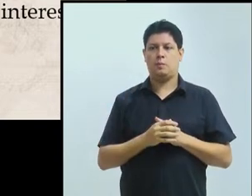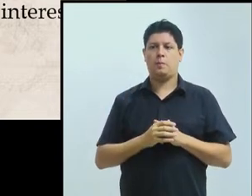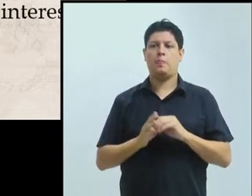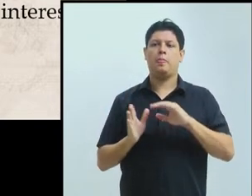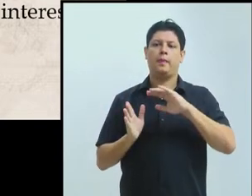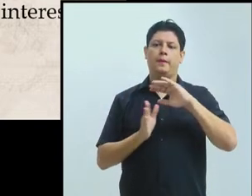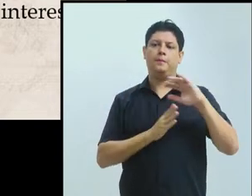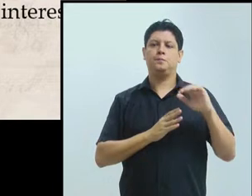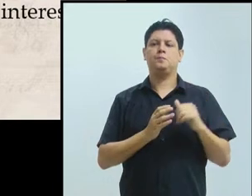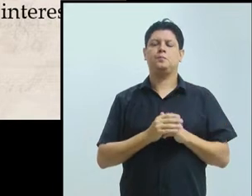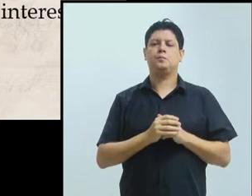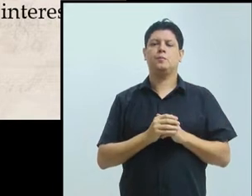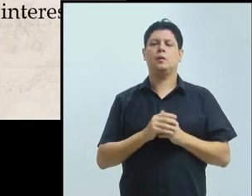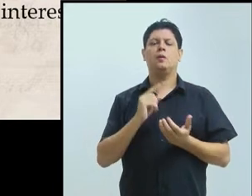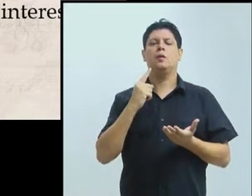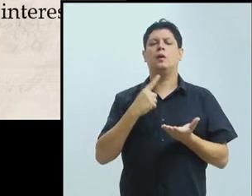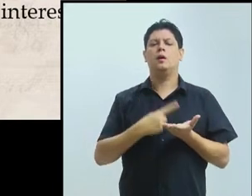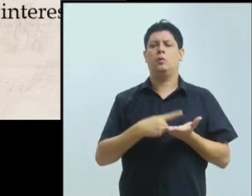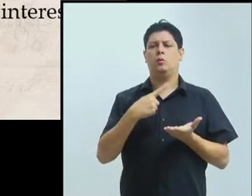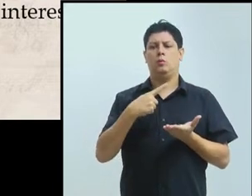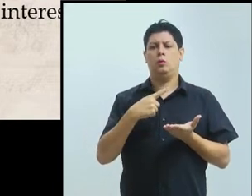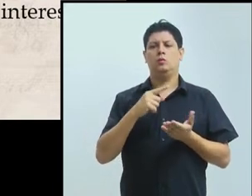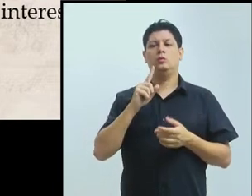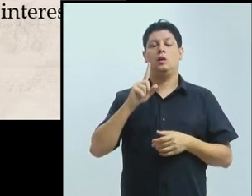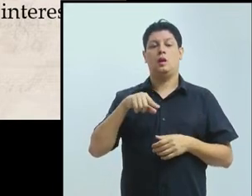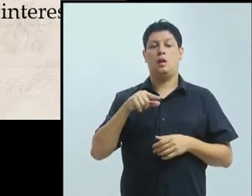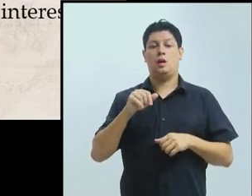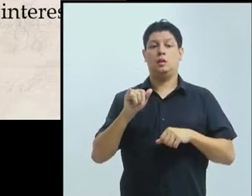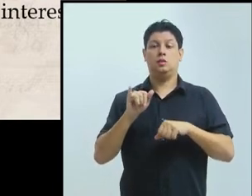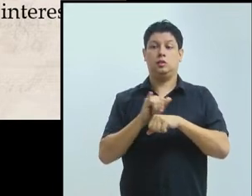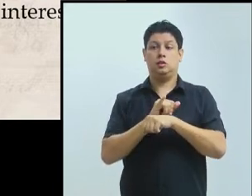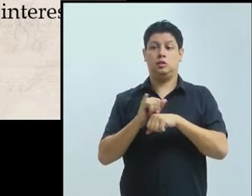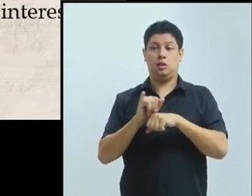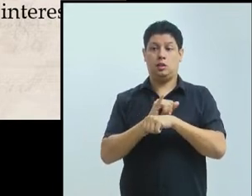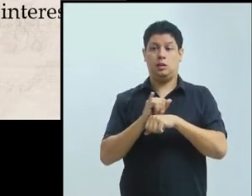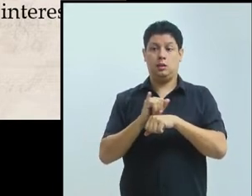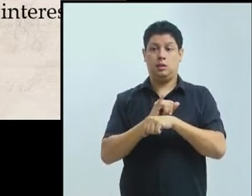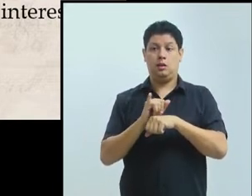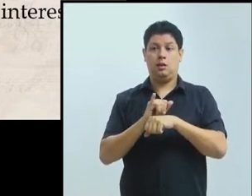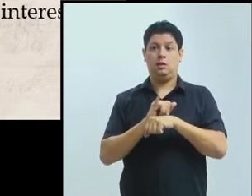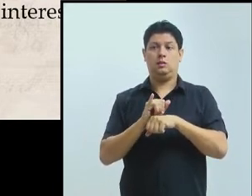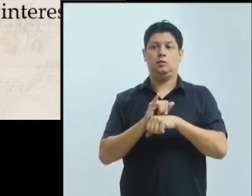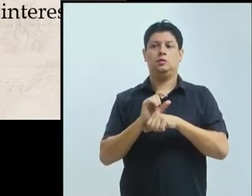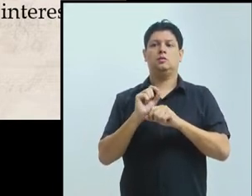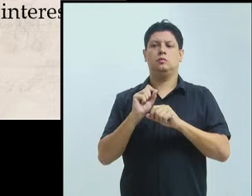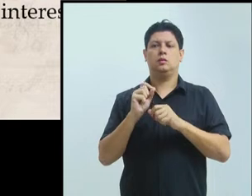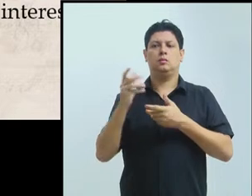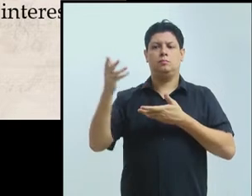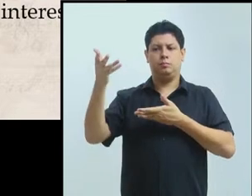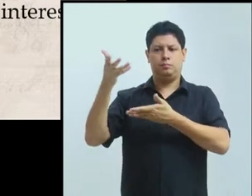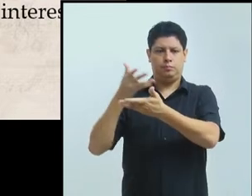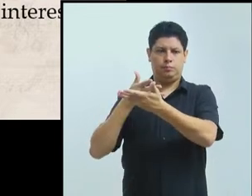é exatamente uma estratégia conjunta de intercâmbio. Em